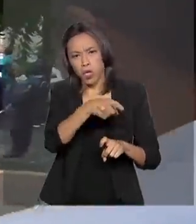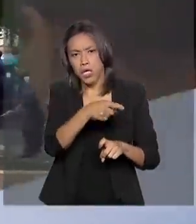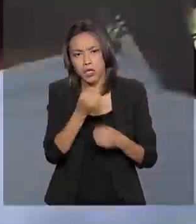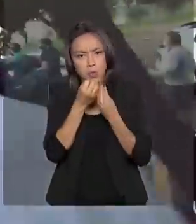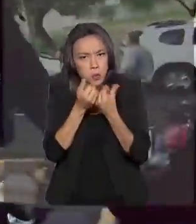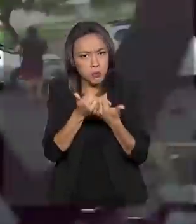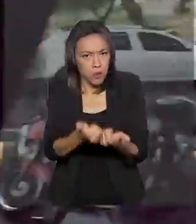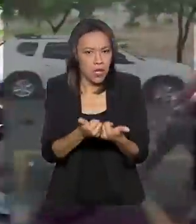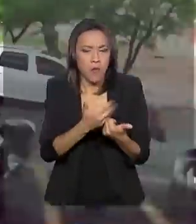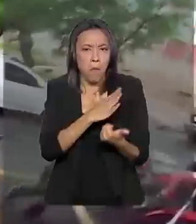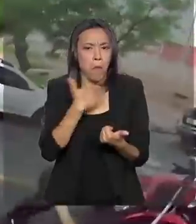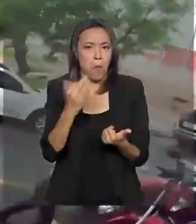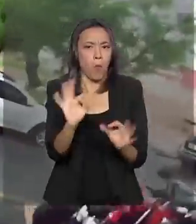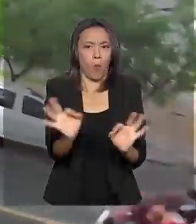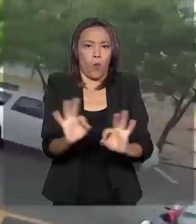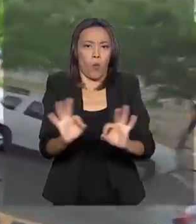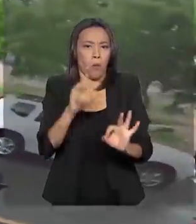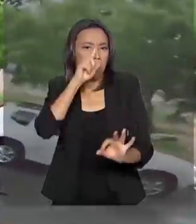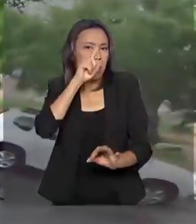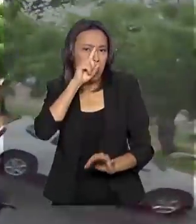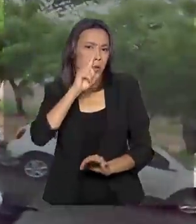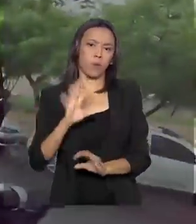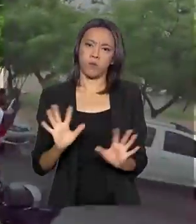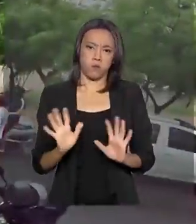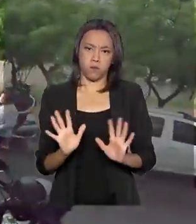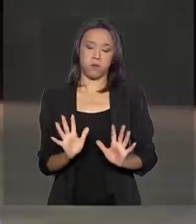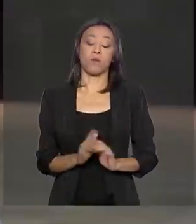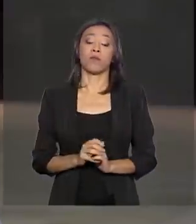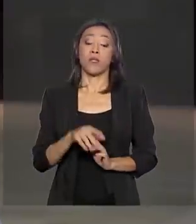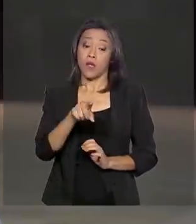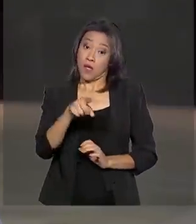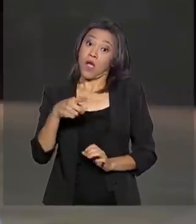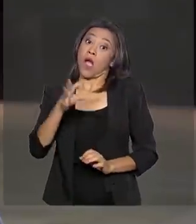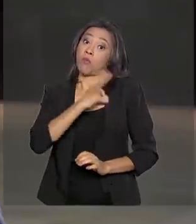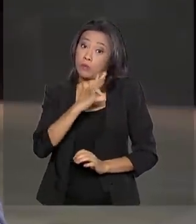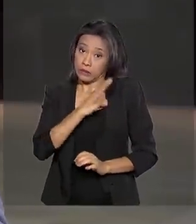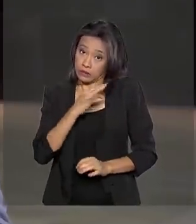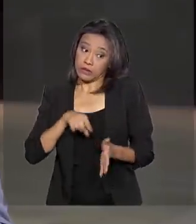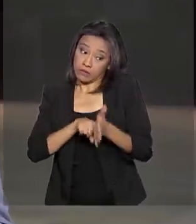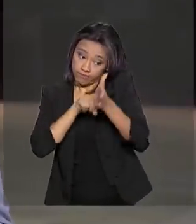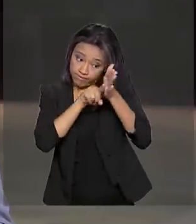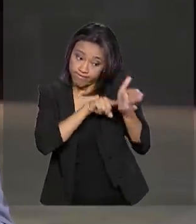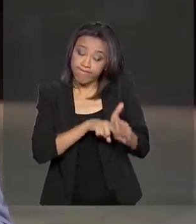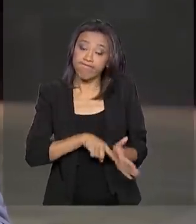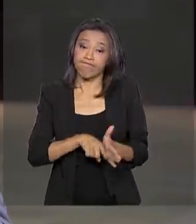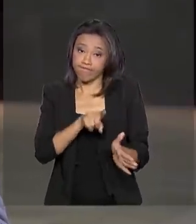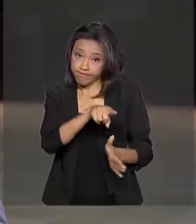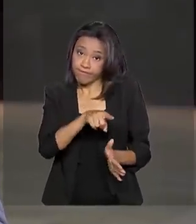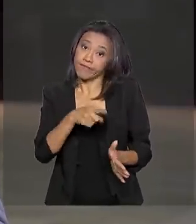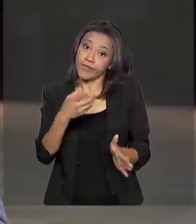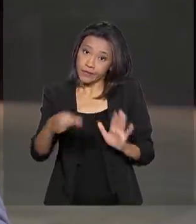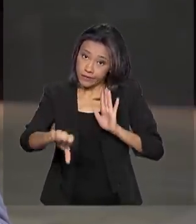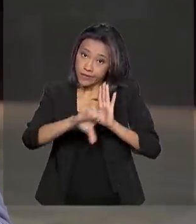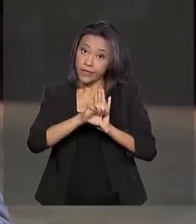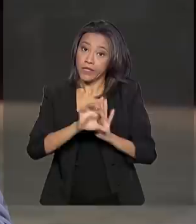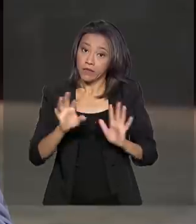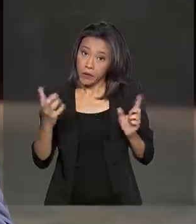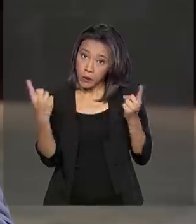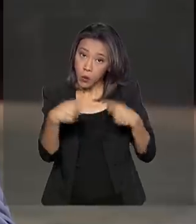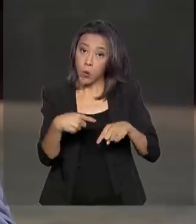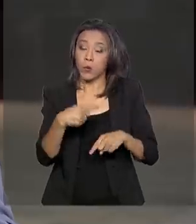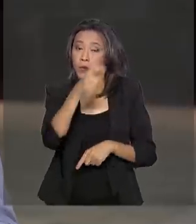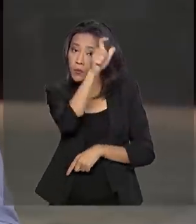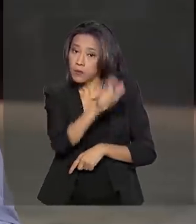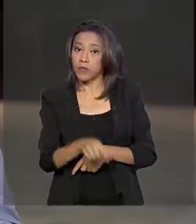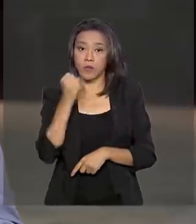morte. A Polícia Federal e a Polícia Civil estão investigando esse caso, esse crime contra o senador e não revelou aí, por